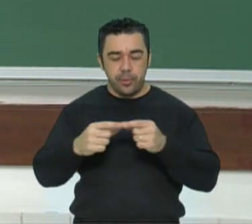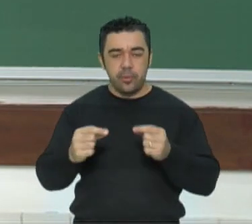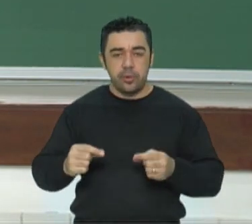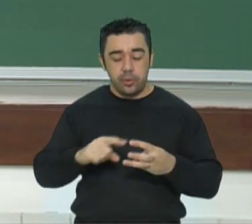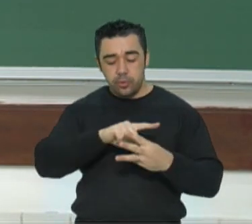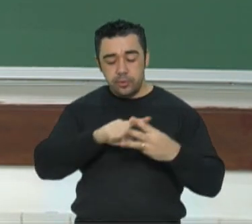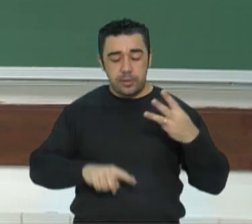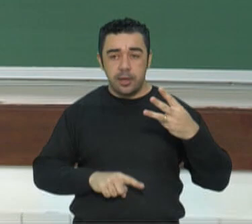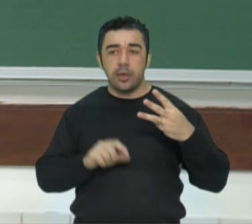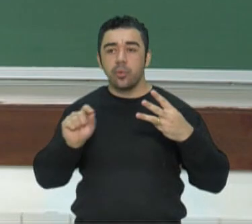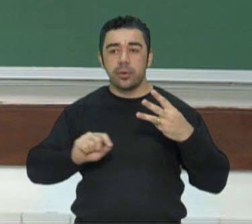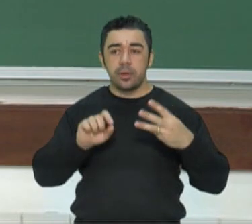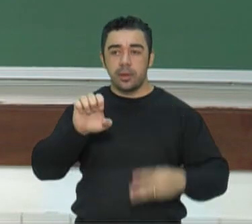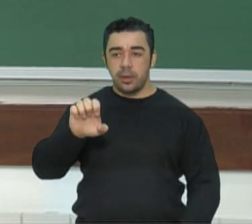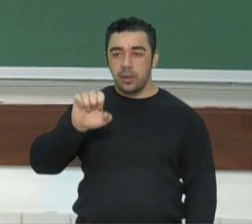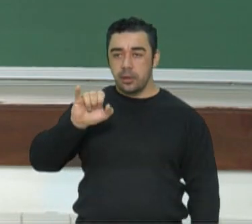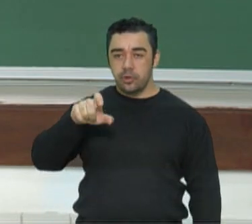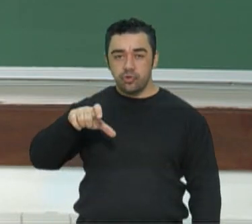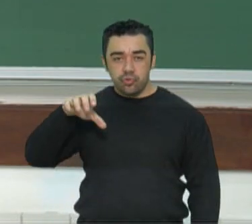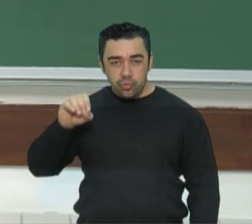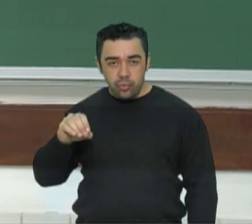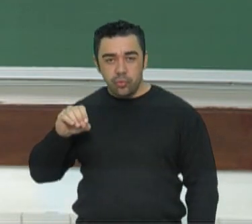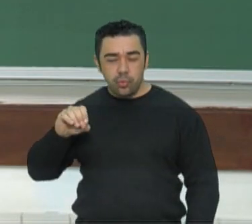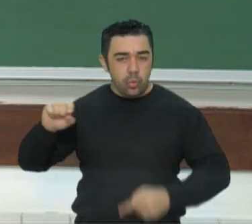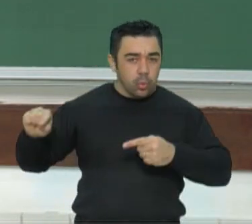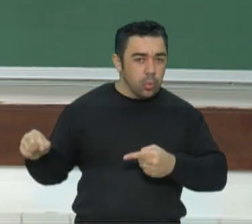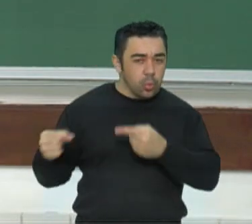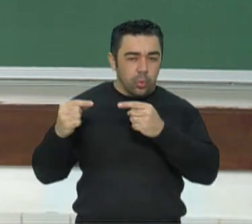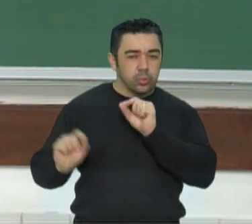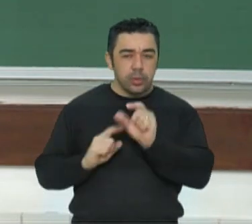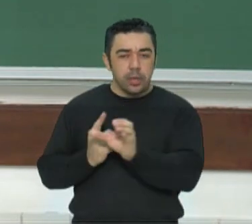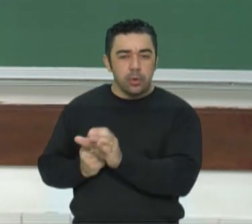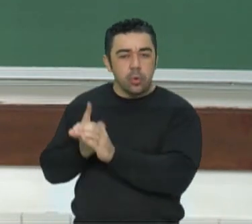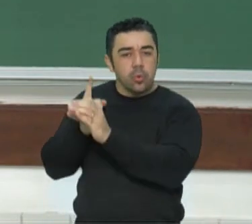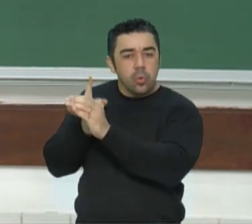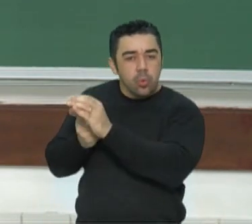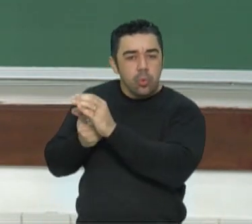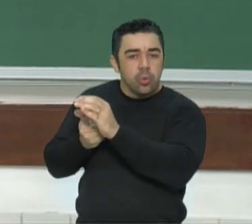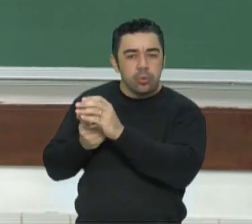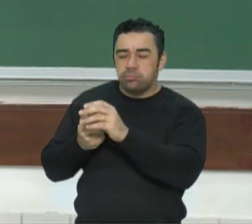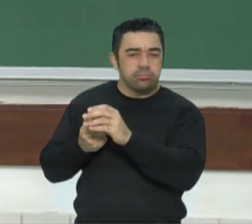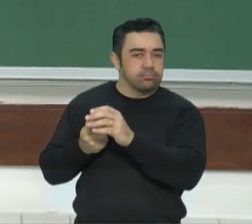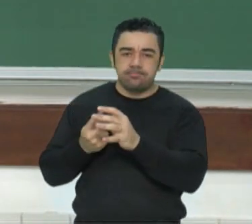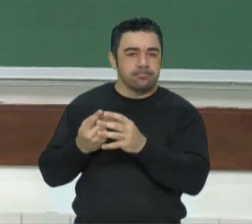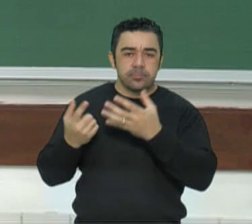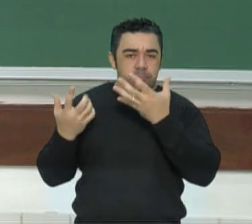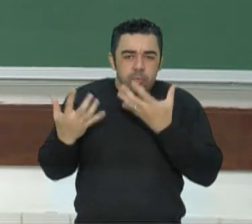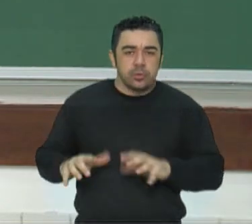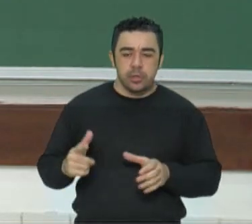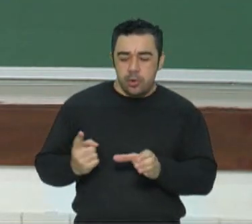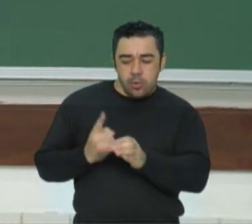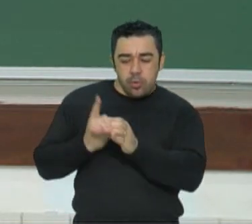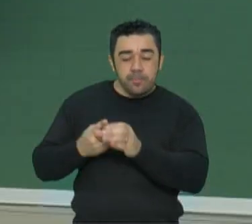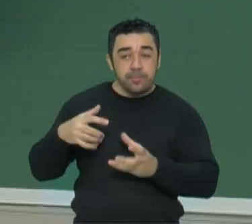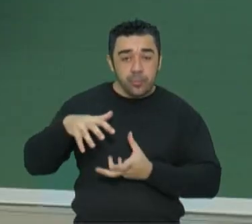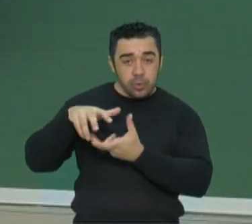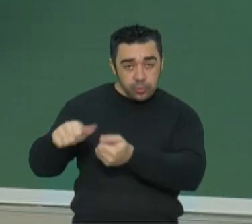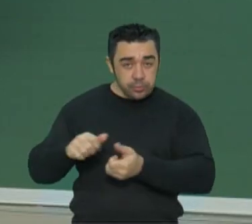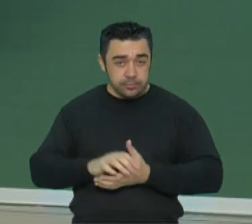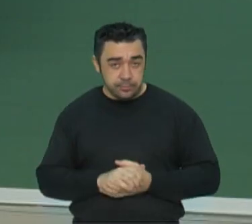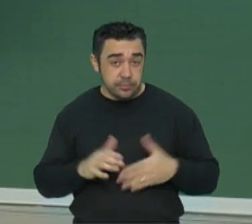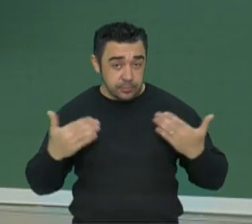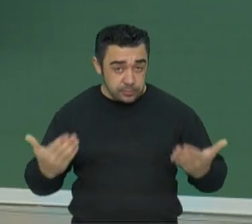comunismo. Então, países que iriam liderar a luta contra o comunismo no mundo. Então,